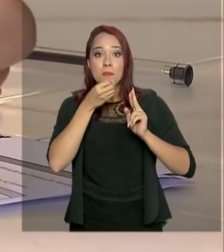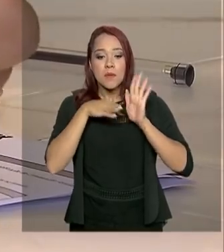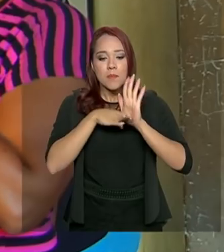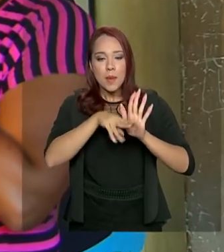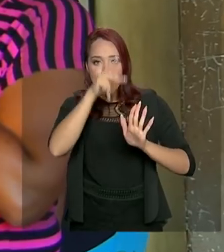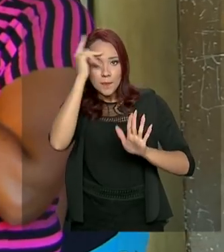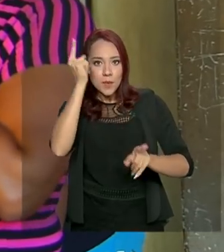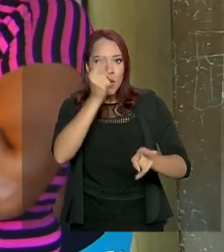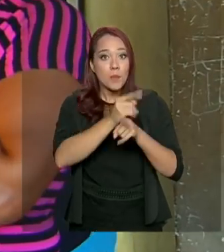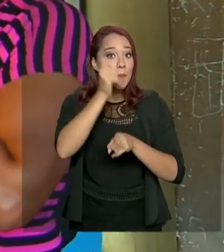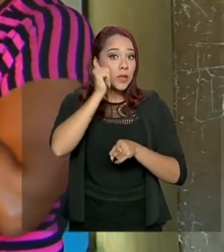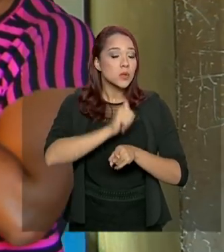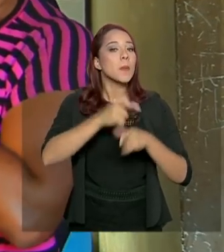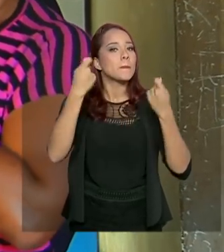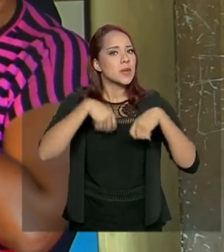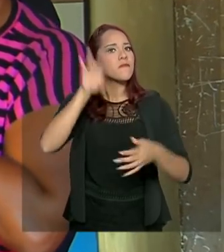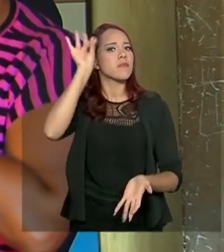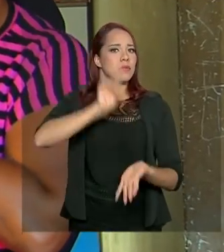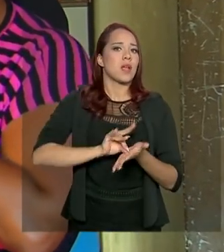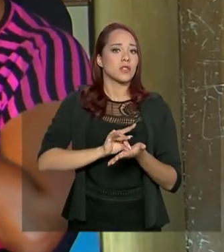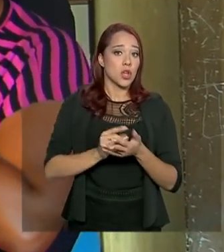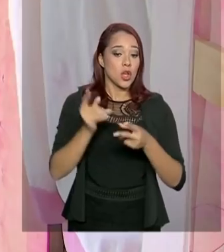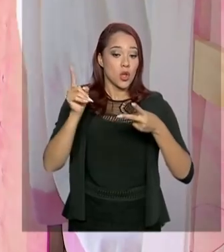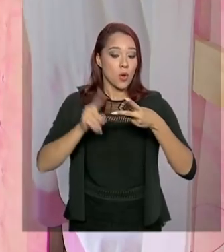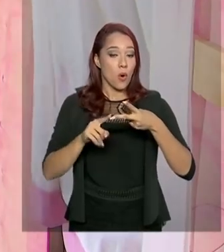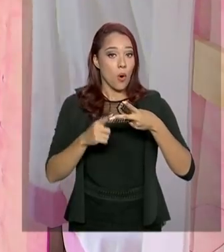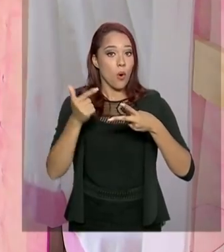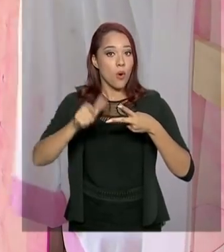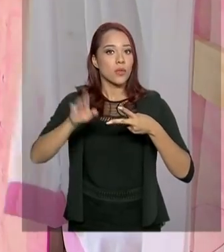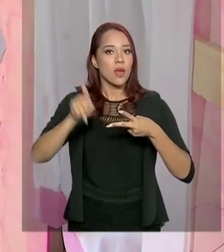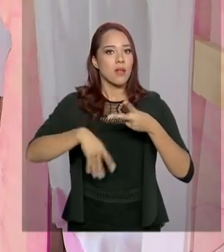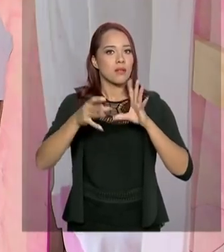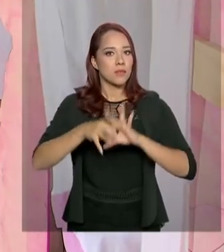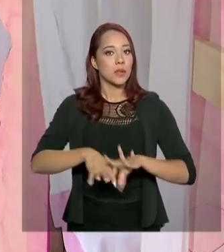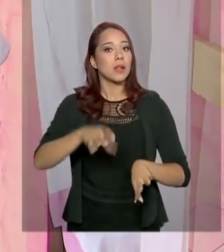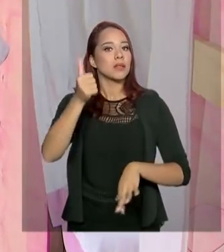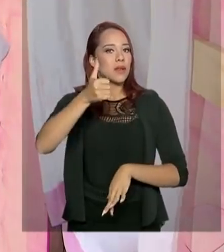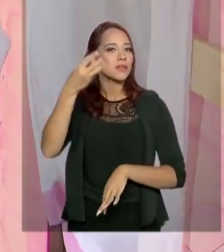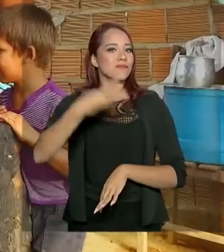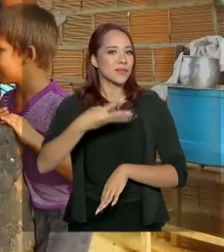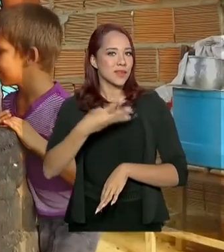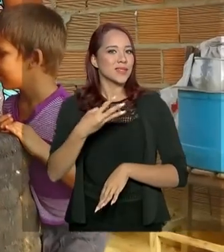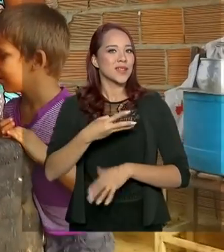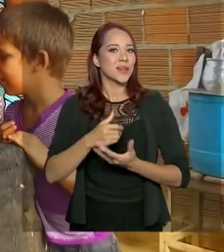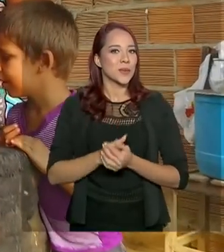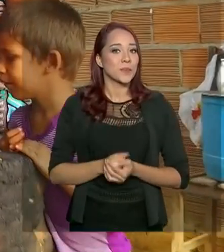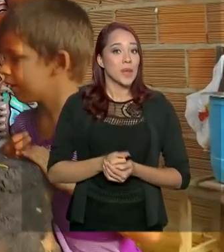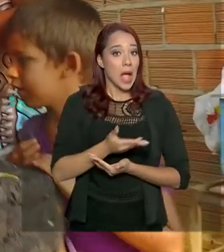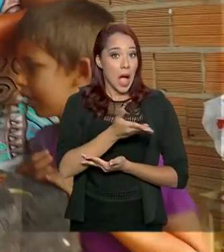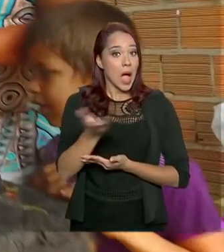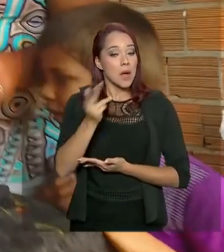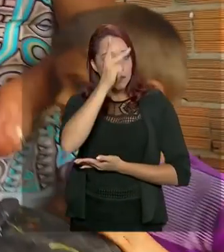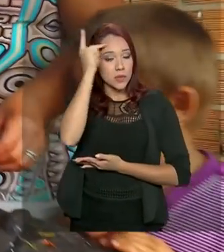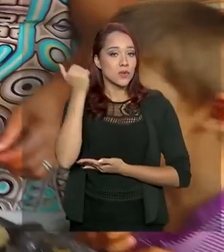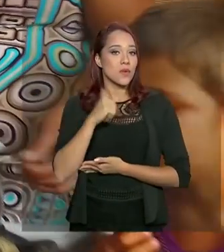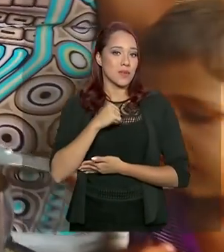chegasse a quem precisa. E uma outra medida foi a liberação do 13º a esses beneficiários, que a partir de